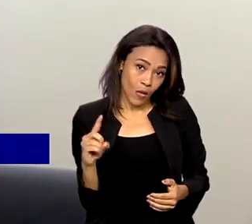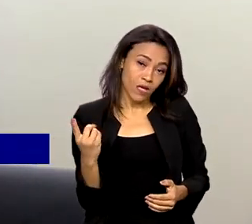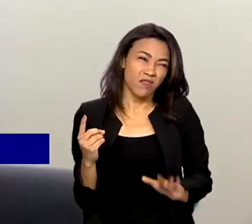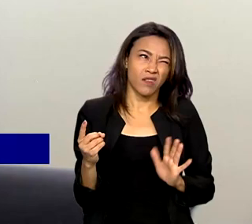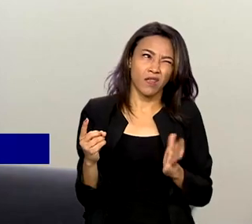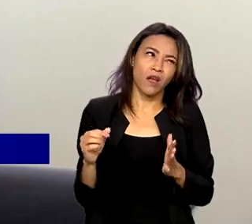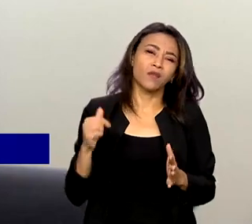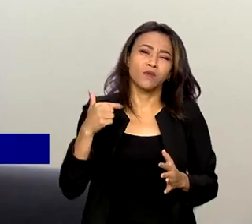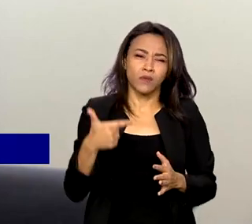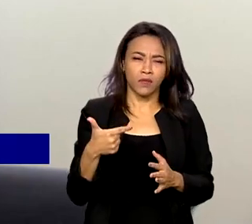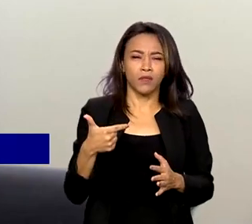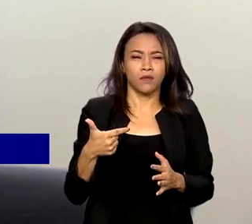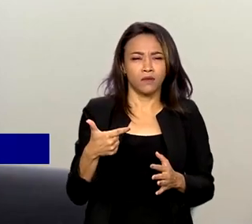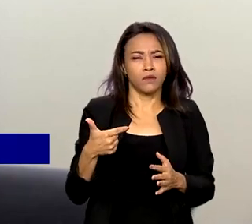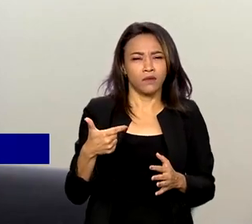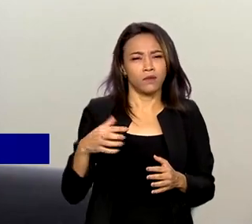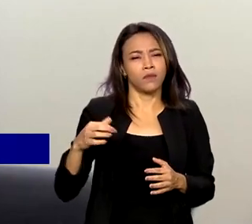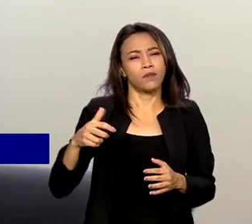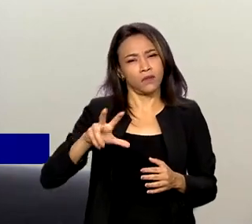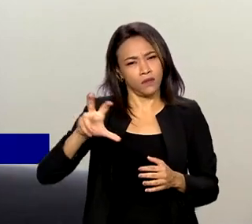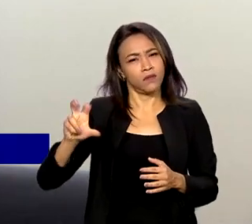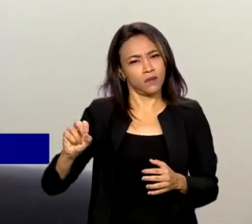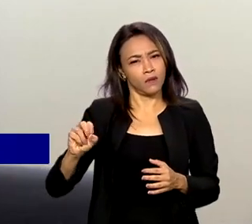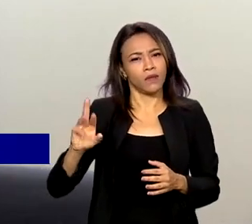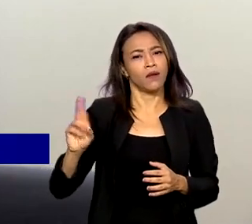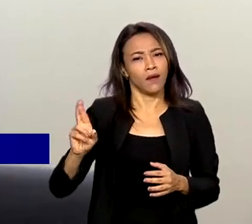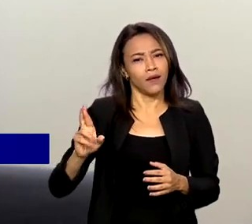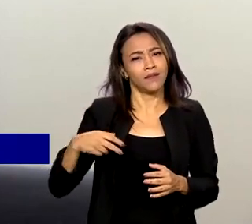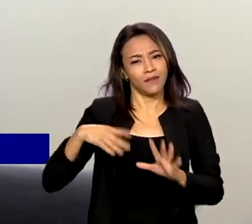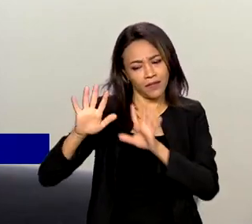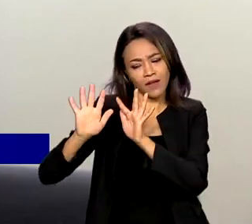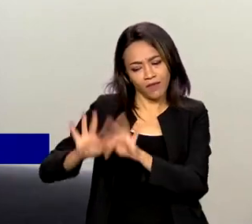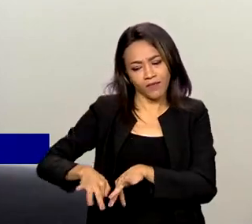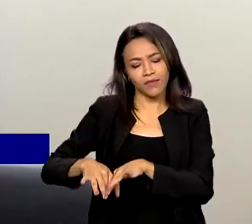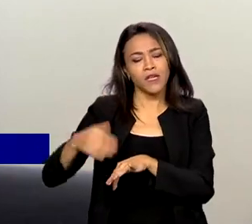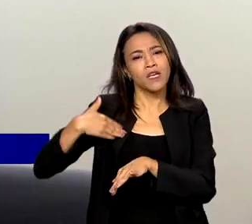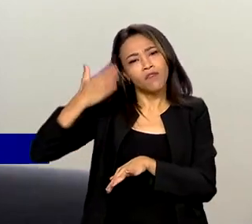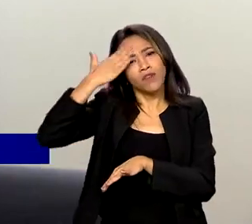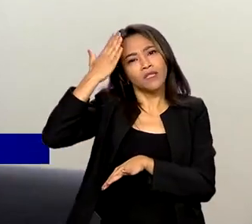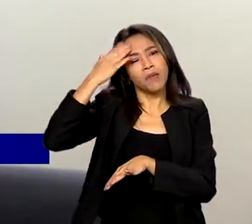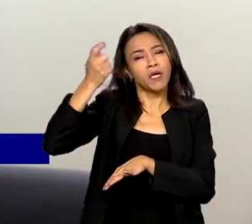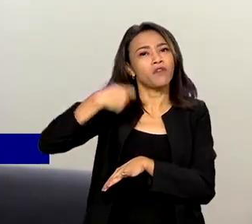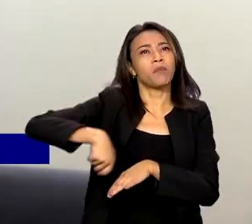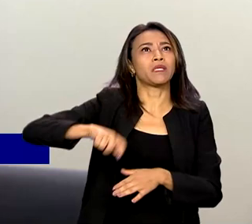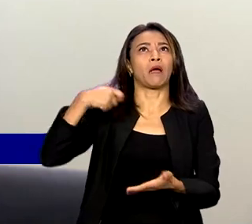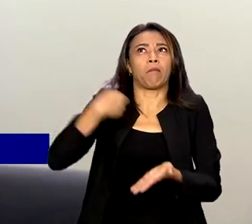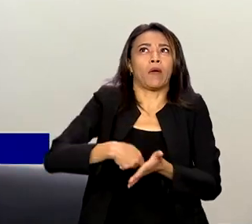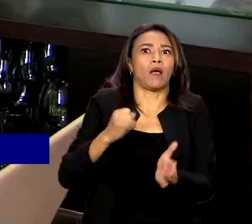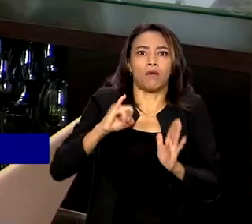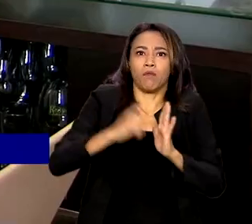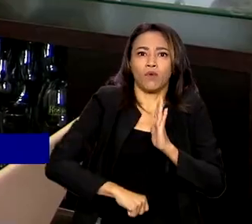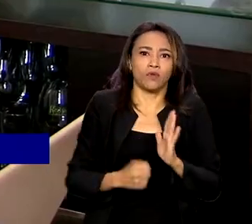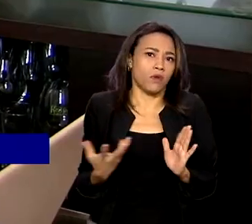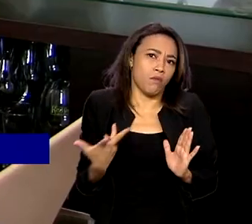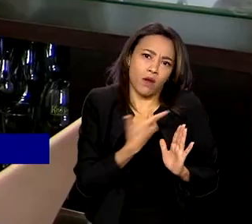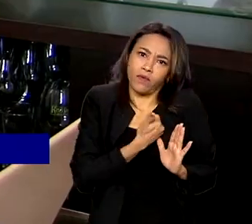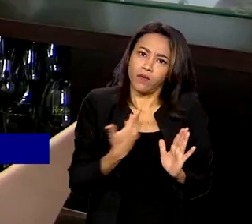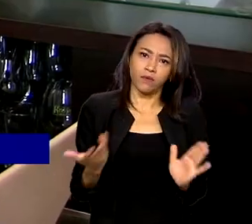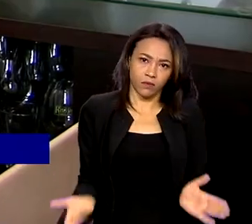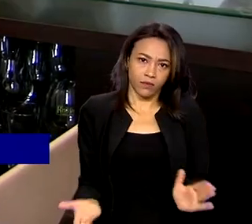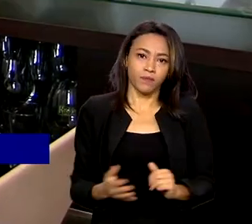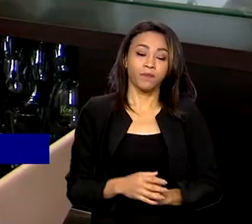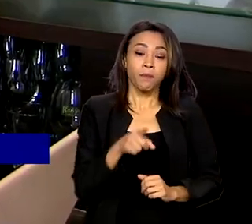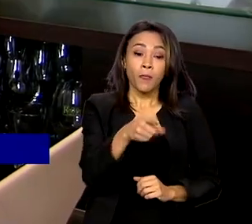em média 250 reais, e aí vou finalizar minhas compras sabendo que eu não vou ser taxada. Isso para mim é incrível. Com as novas